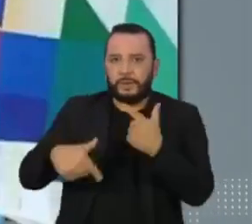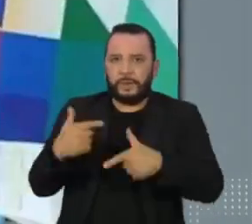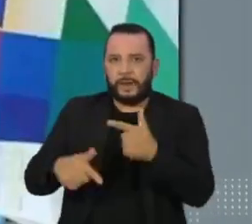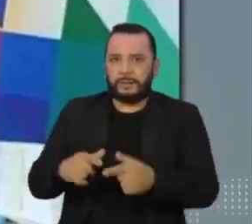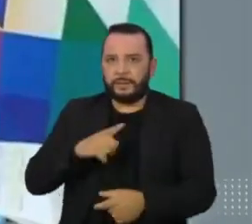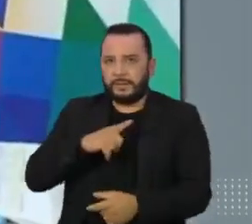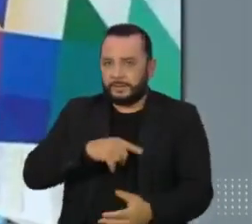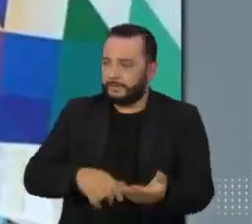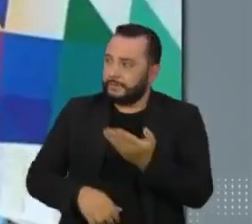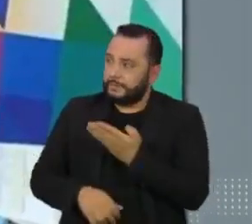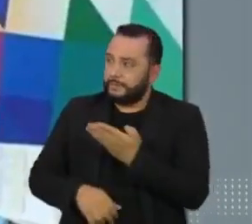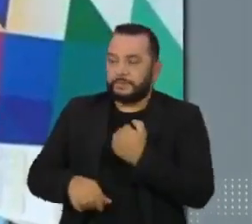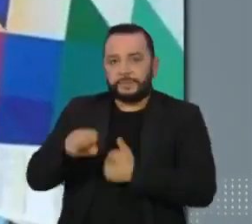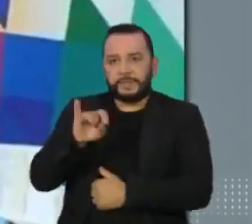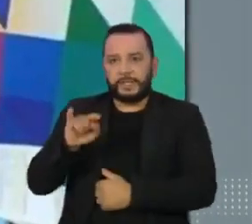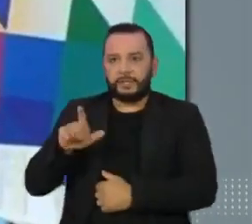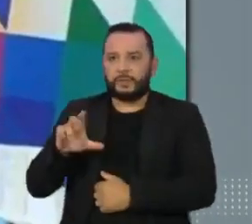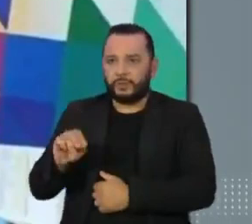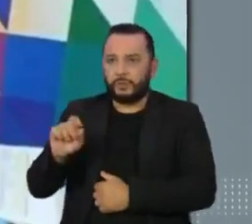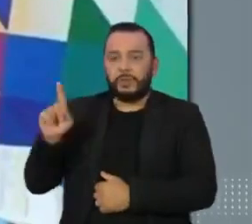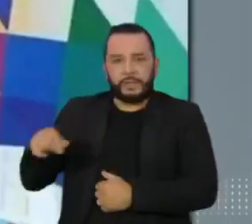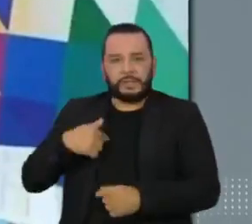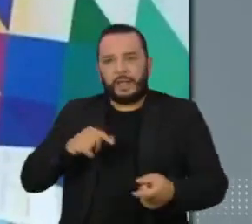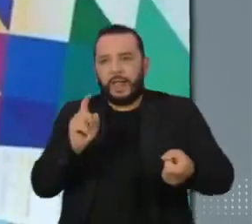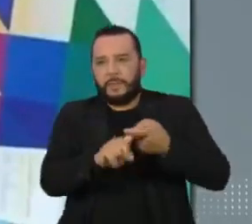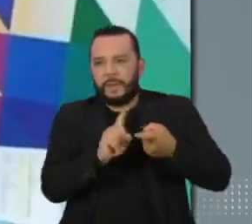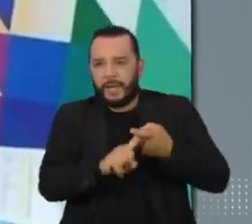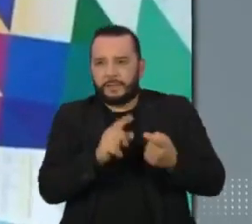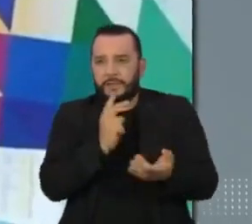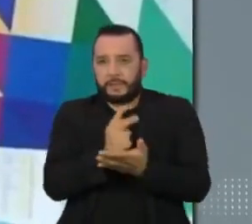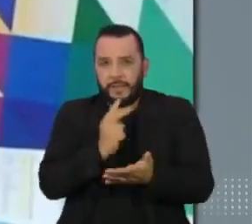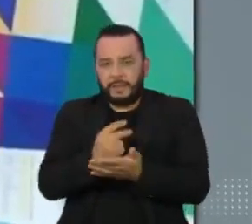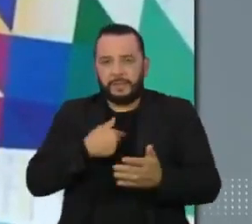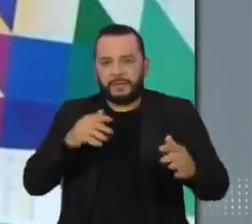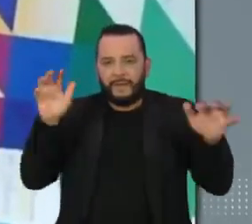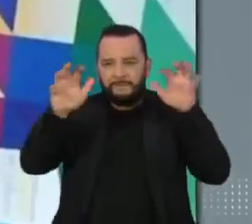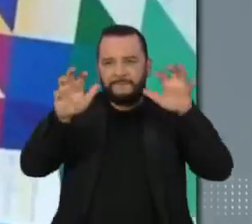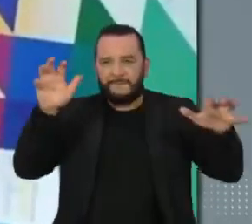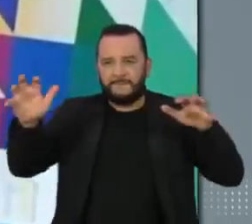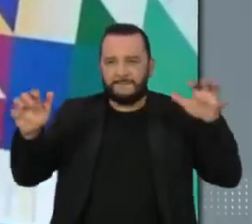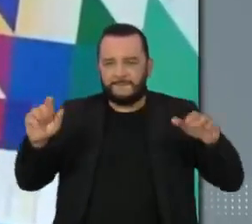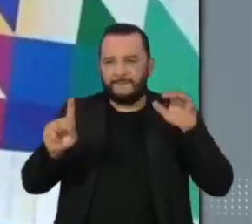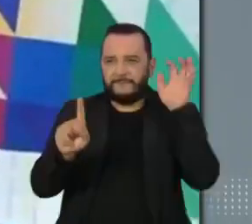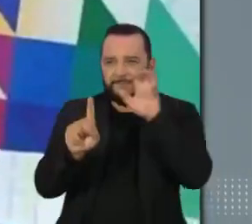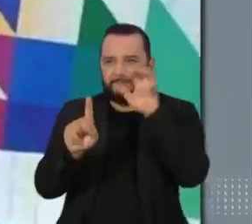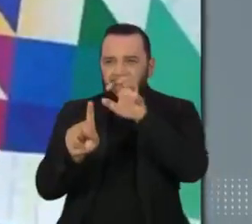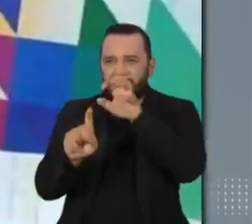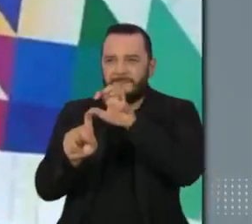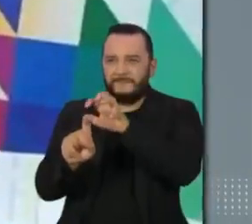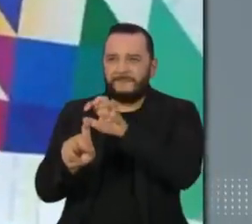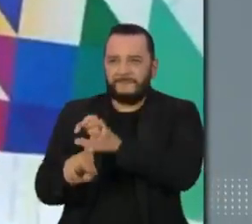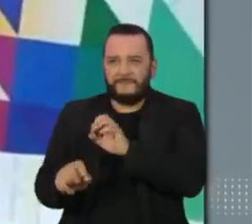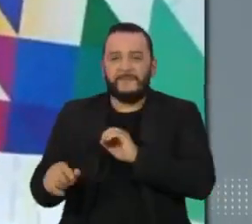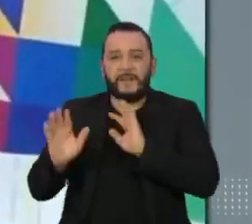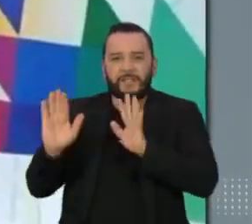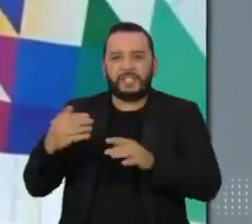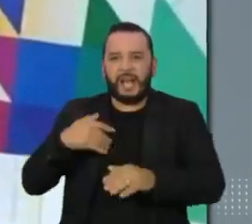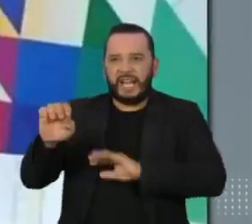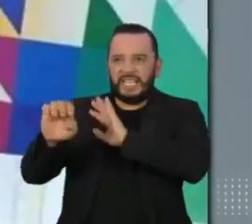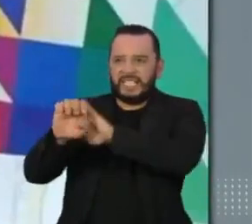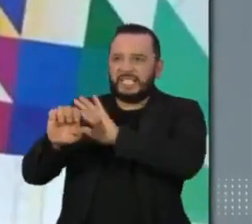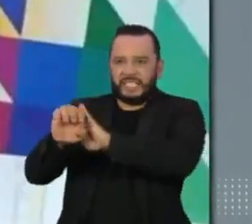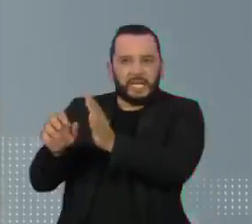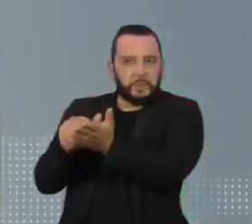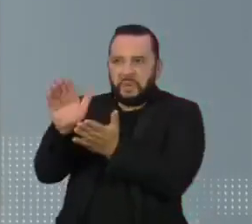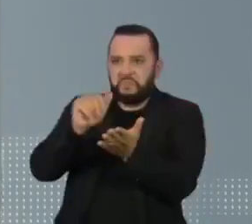Segundo eles, Sérgio Camargo fazia ameaças, terror psicológico e cobrava a caça aos esquerdistas